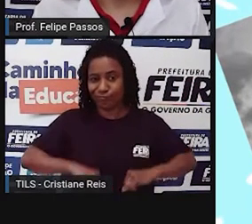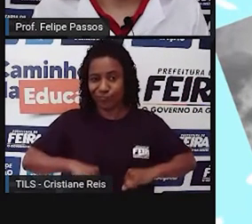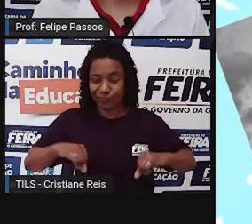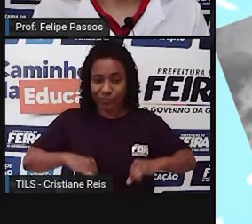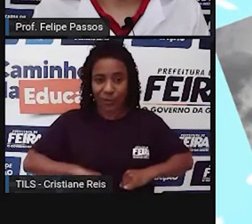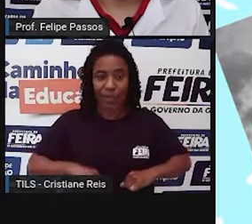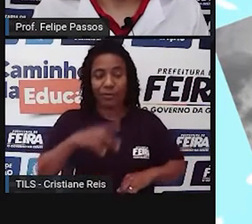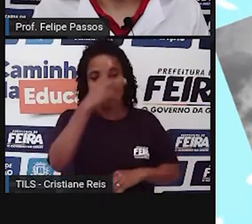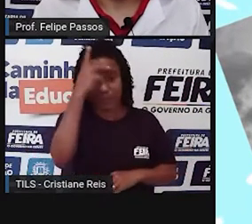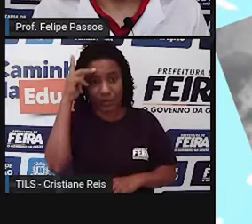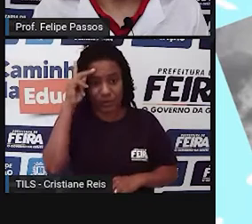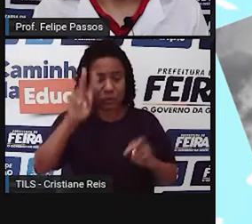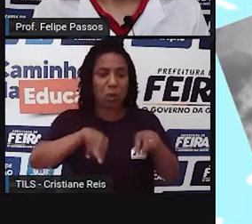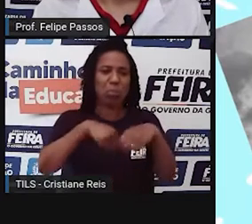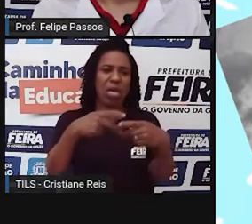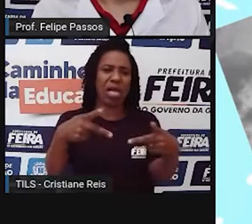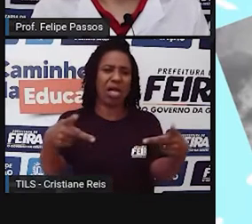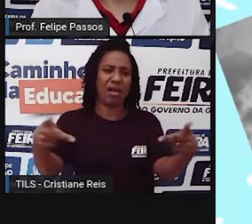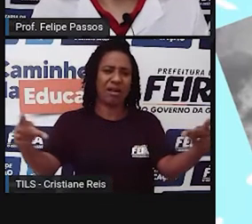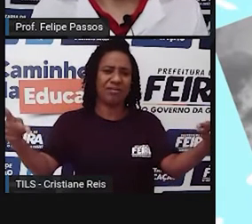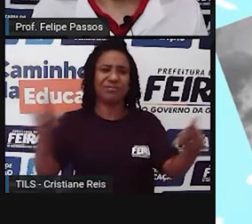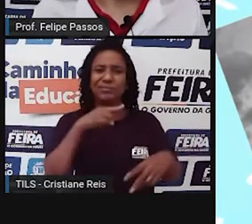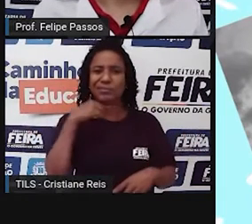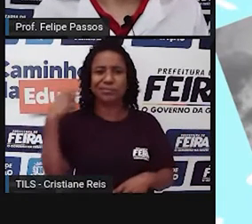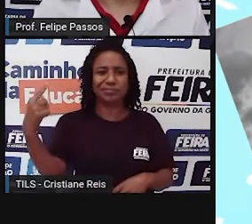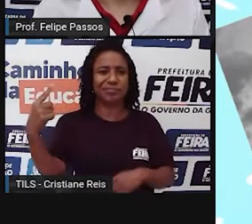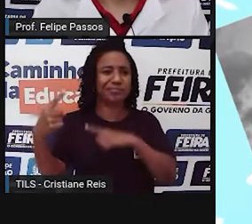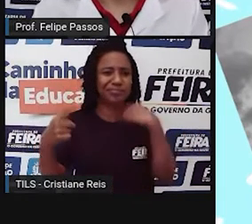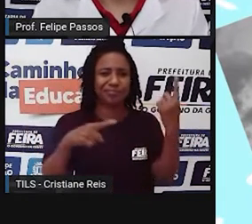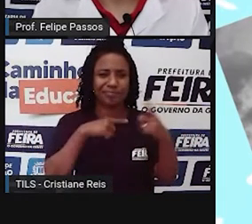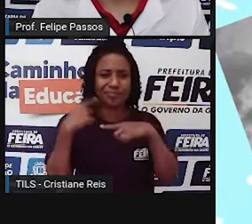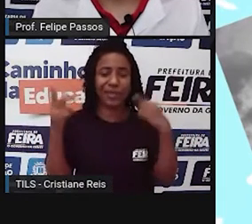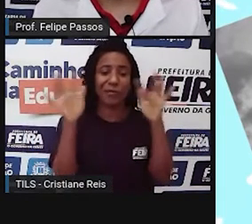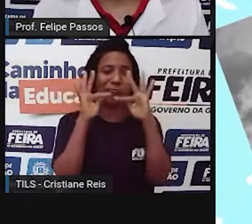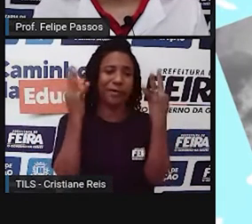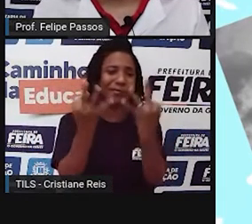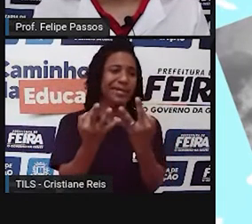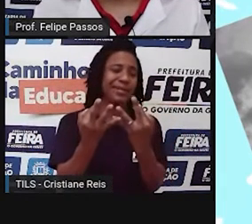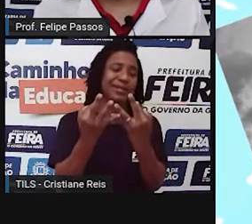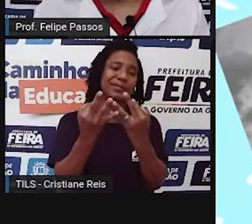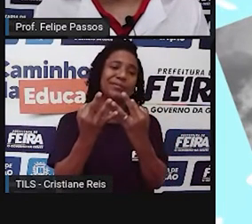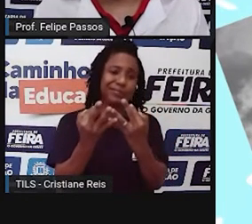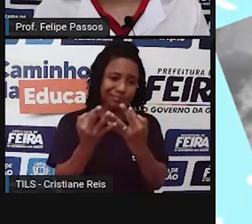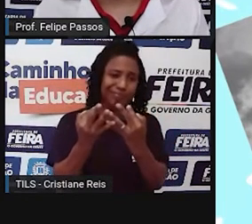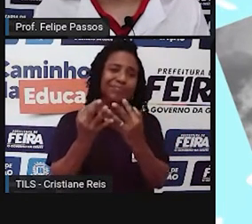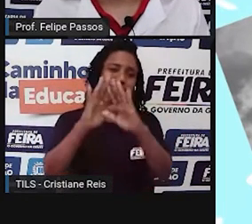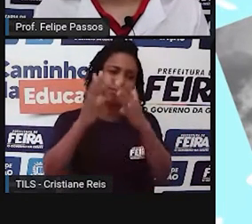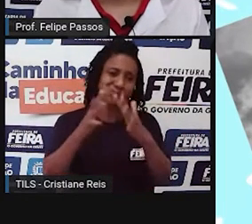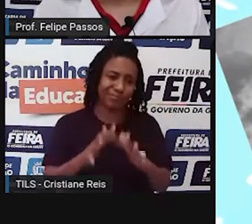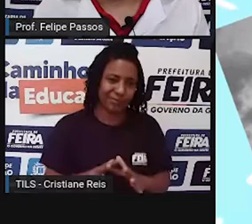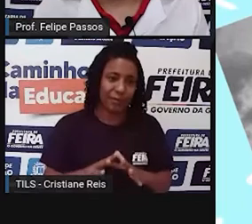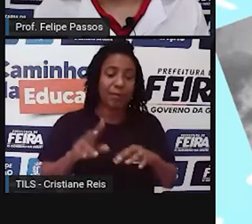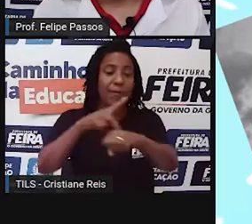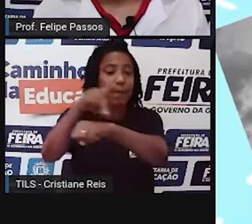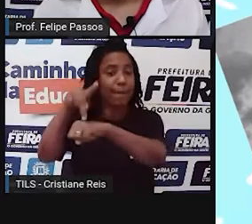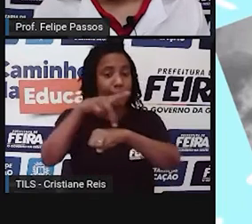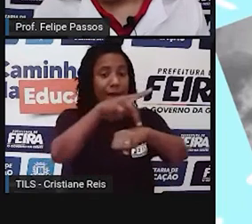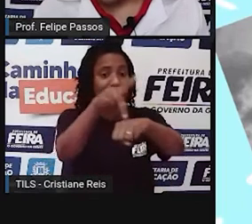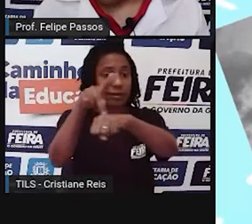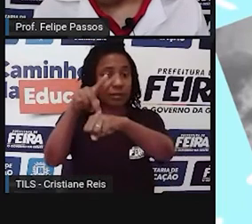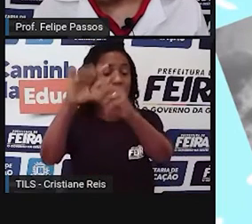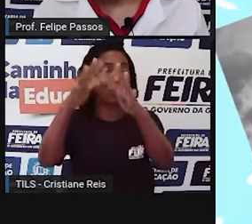levou muitas pessoas a óbito, destruiu muitas famílias, destruiu países. E aí,